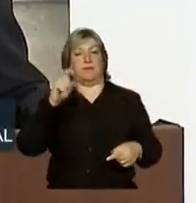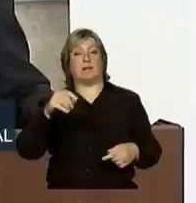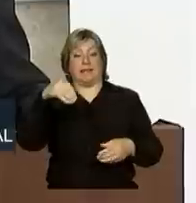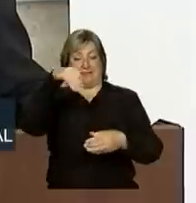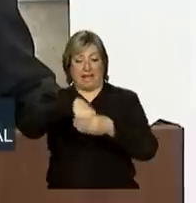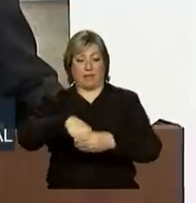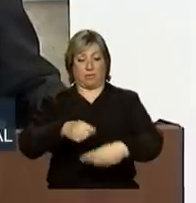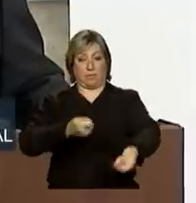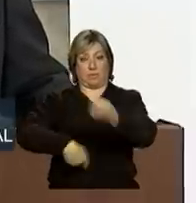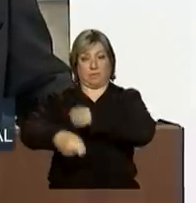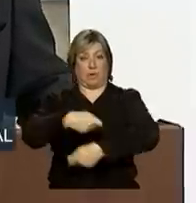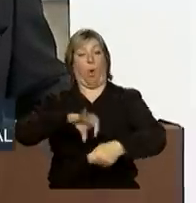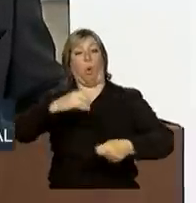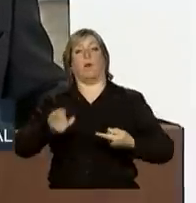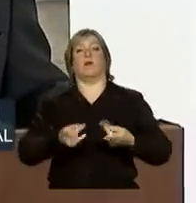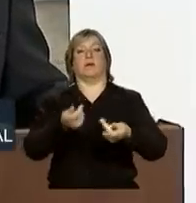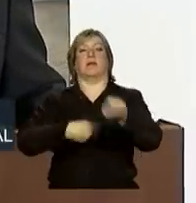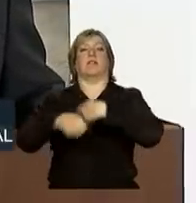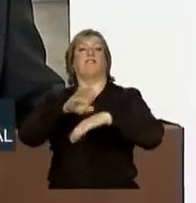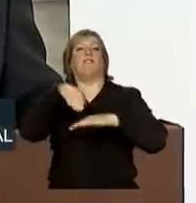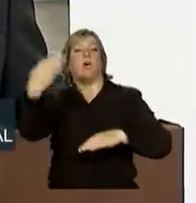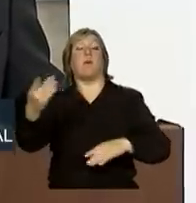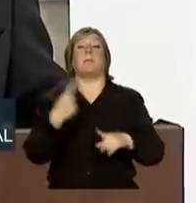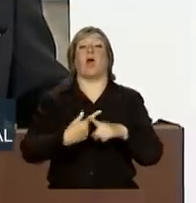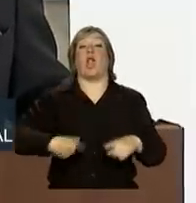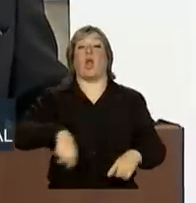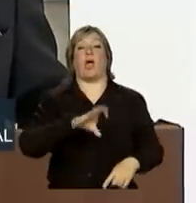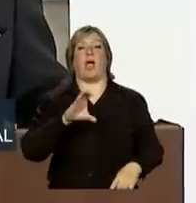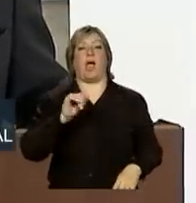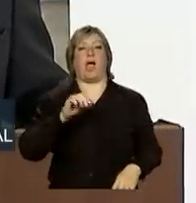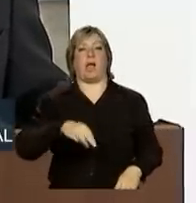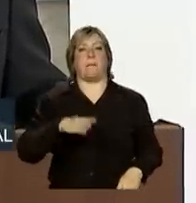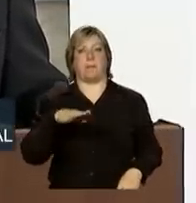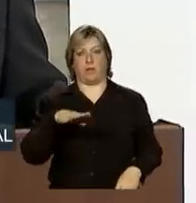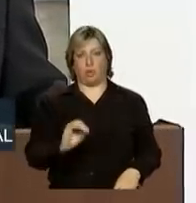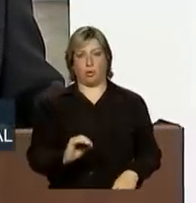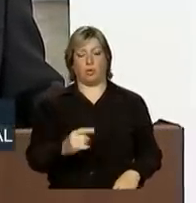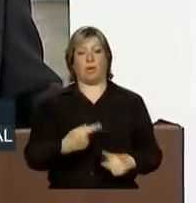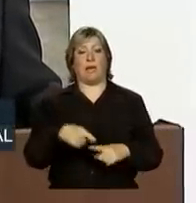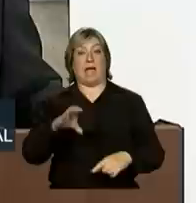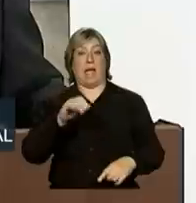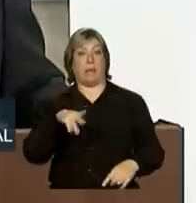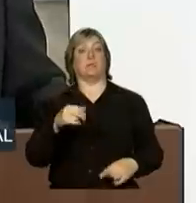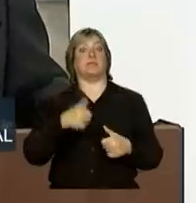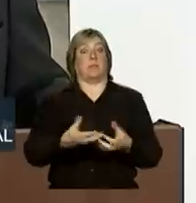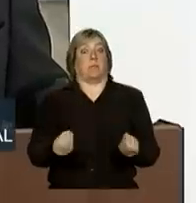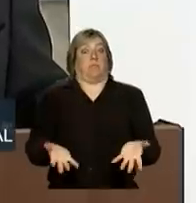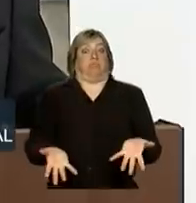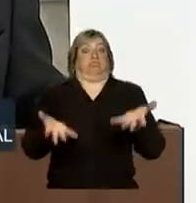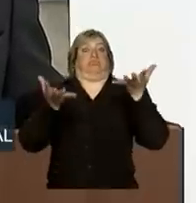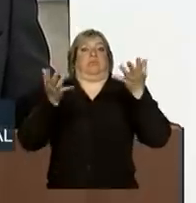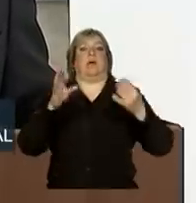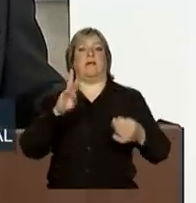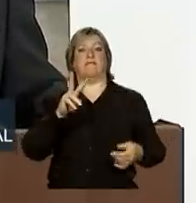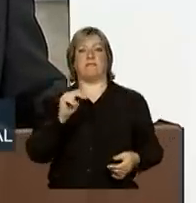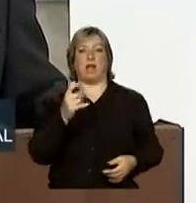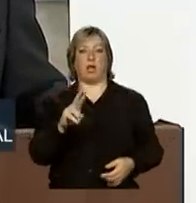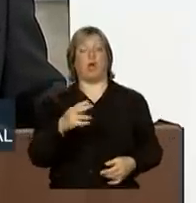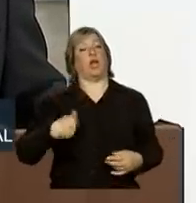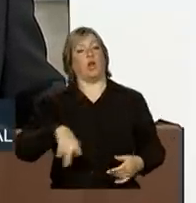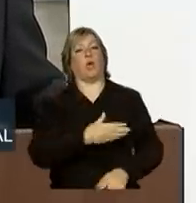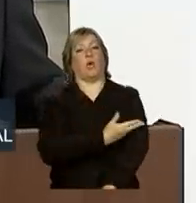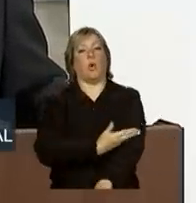interno, seja no mercado externo, por causa do nosso câmbio. O câmbio estava valorizado. E nós passamos a